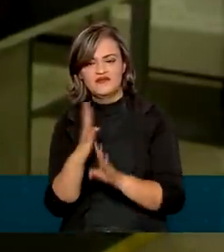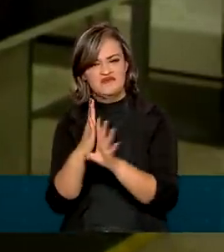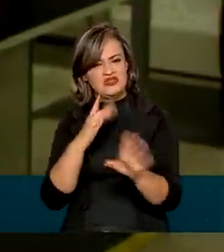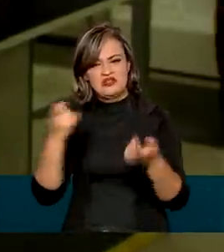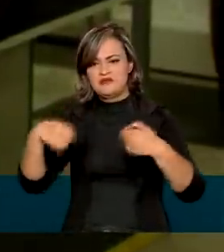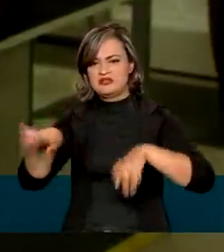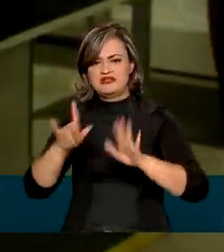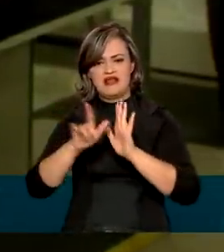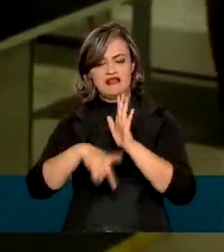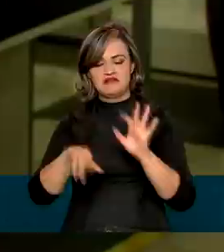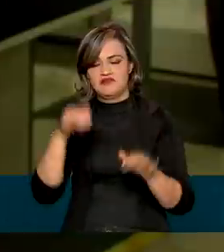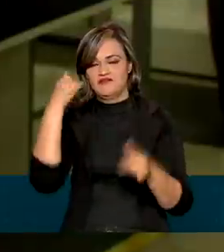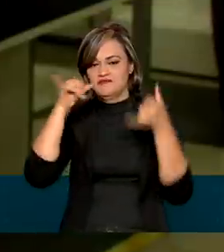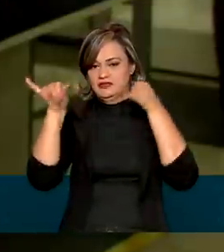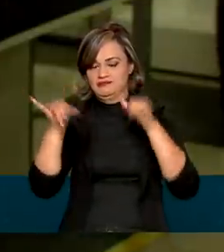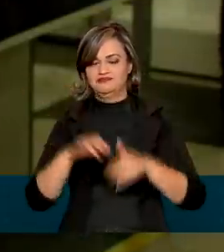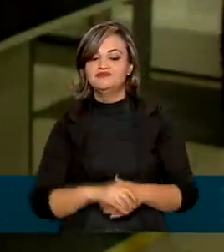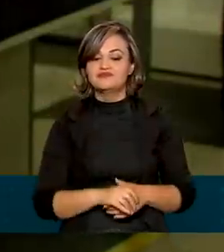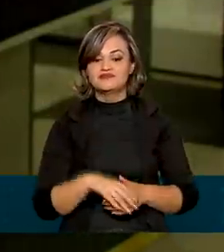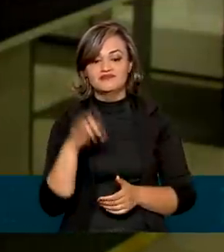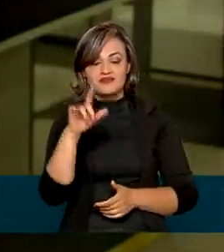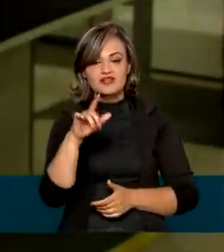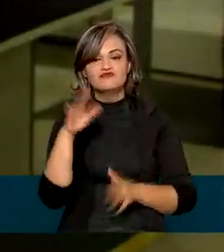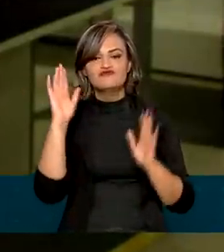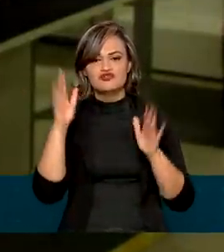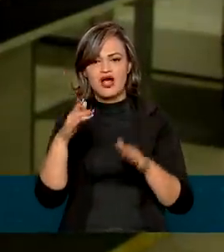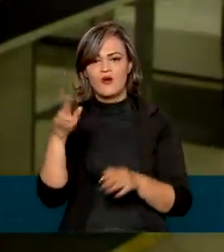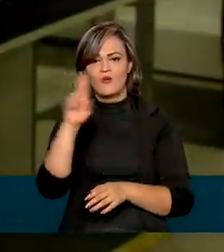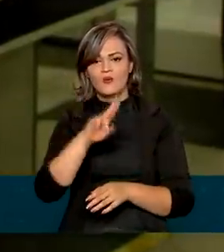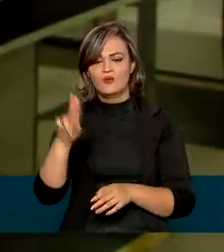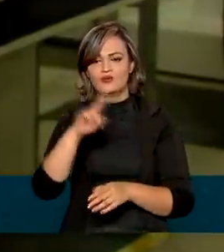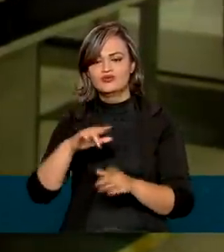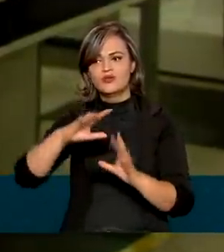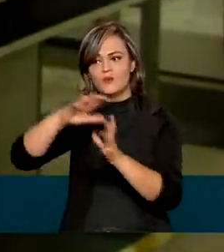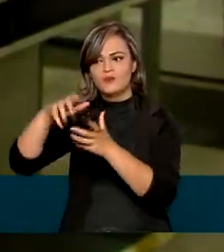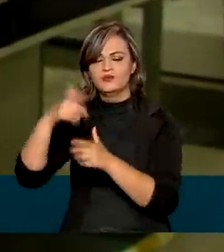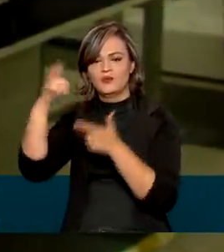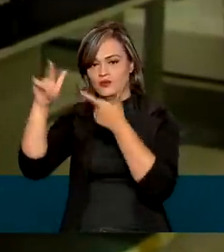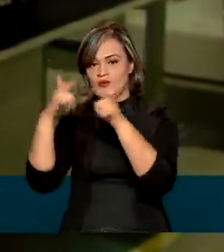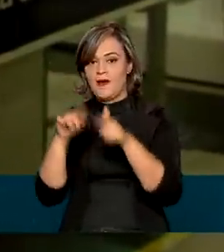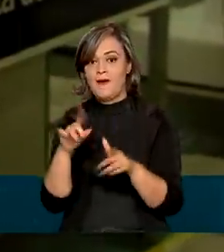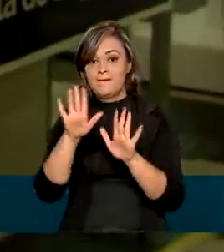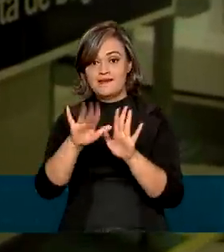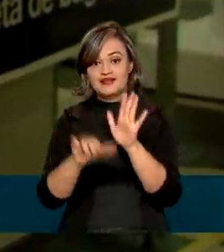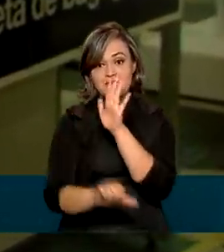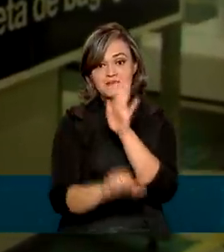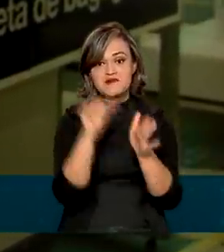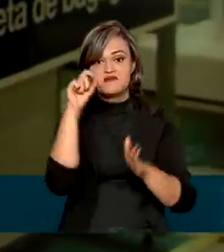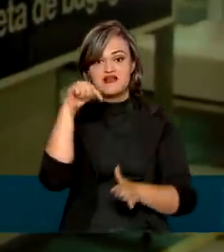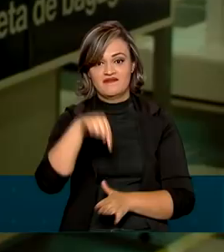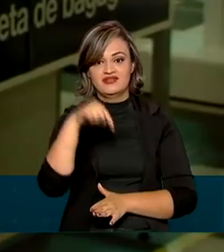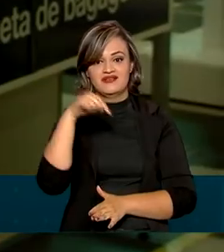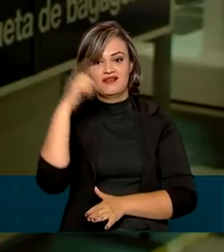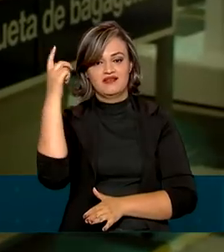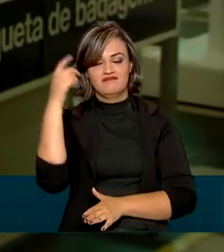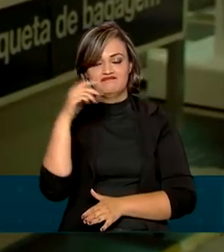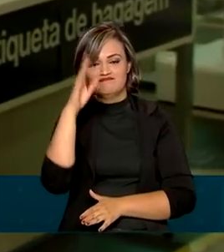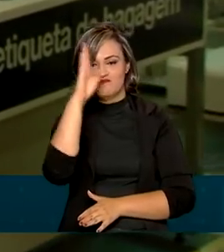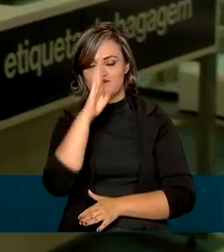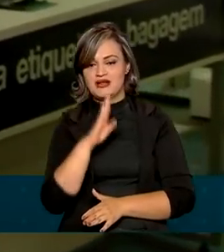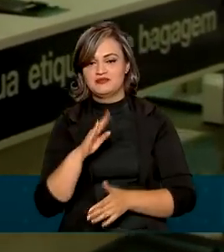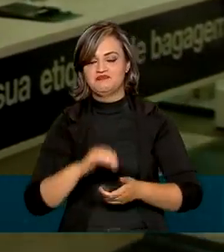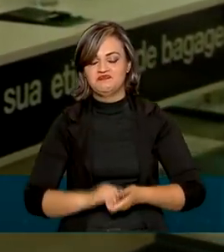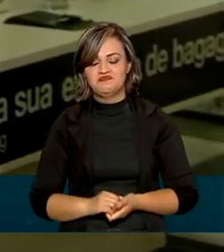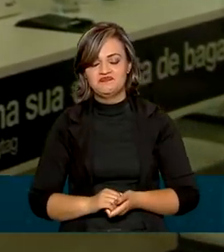filas e atrasos. A solução já é usada em aeroportos de todo mundo, mas é a primeira vez que é testada em uma ponte aérea de